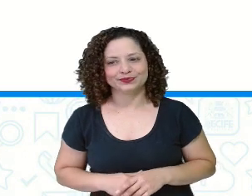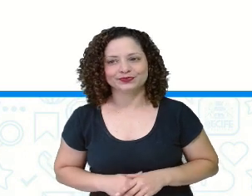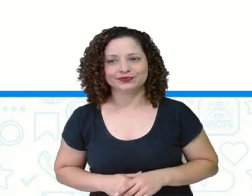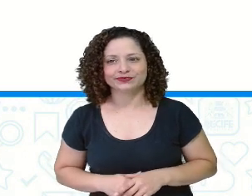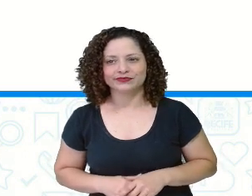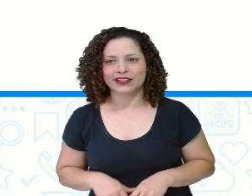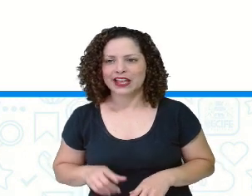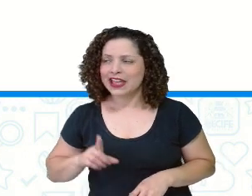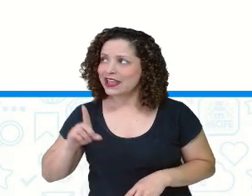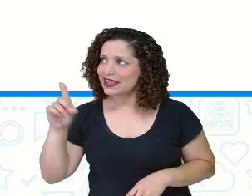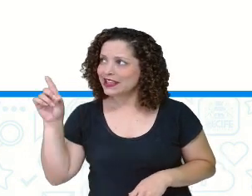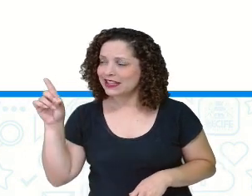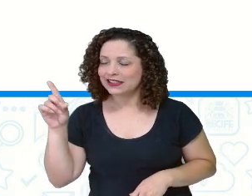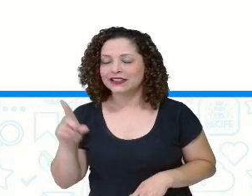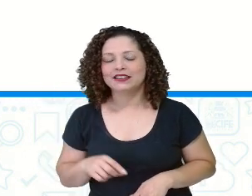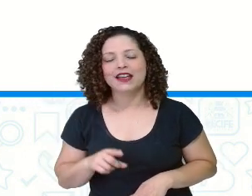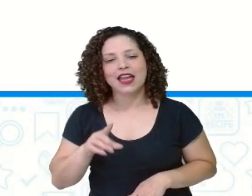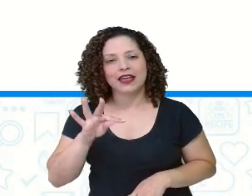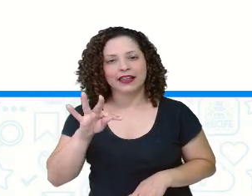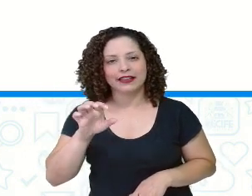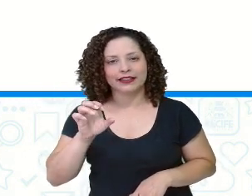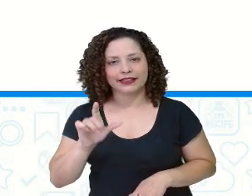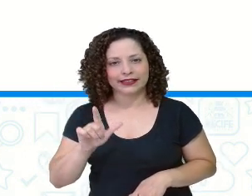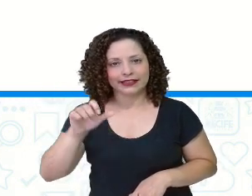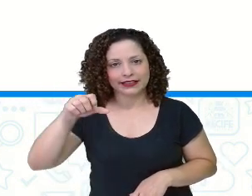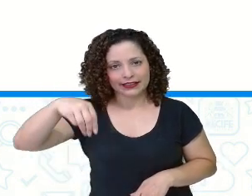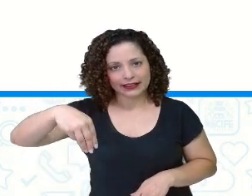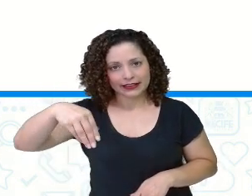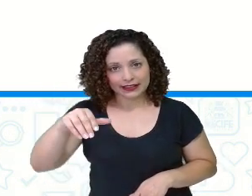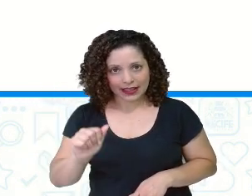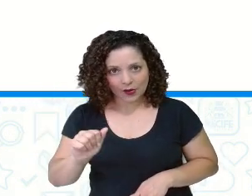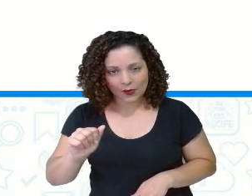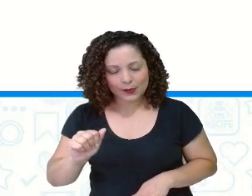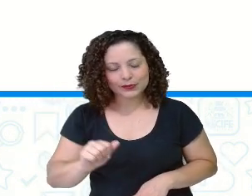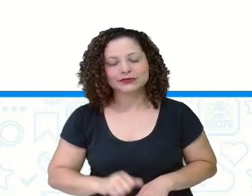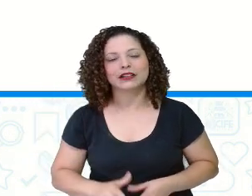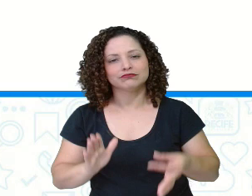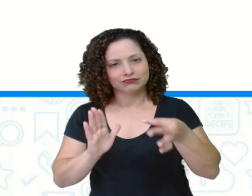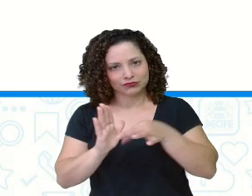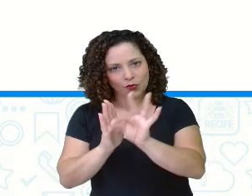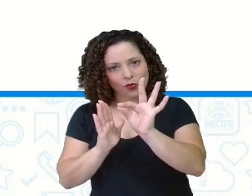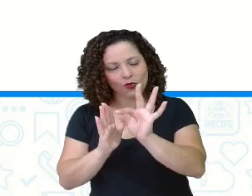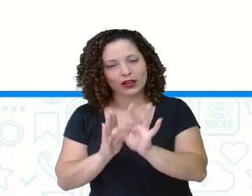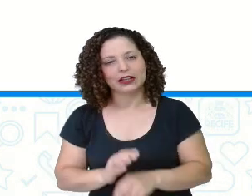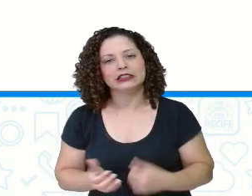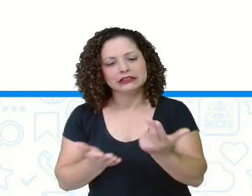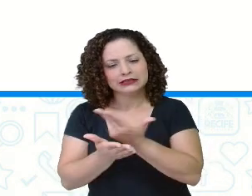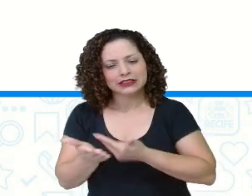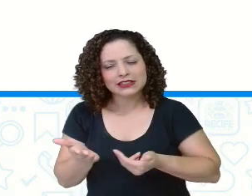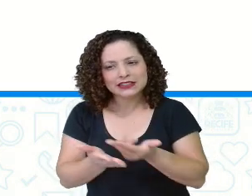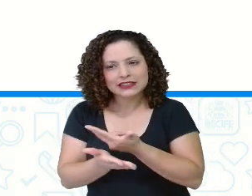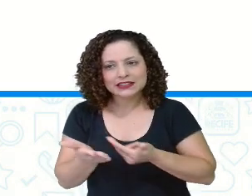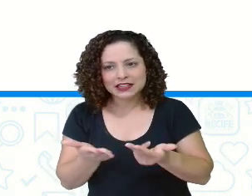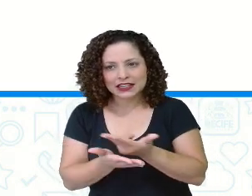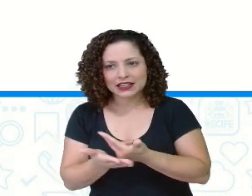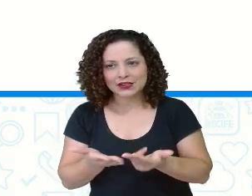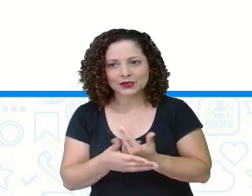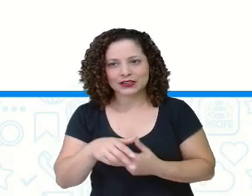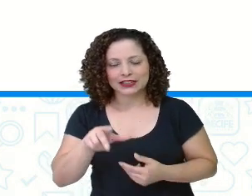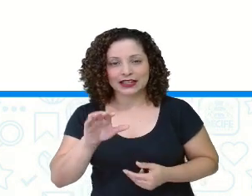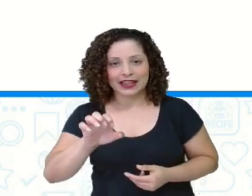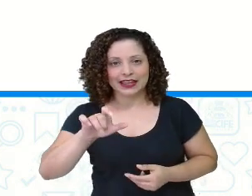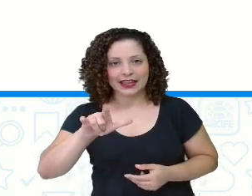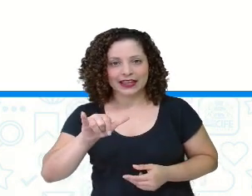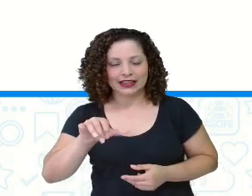E ele é de Thelma Guimarães. E a ilustradora é Elisabeth Teixeira. E o legal dessa